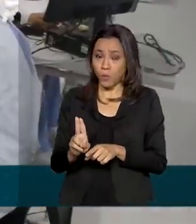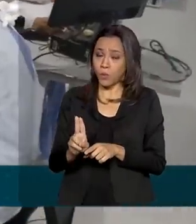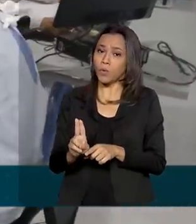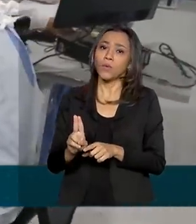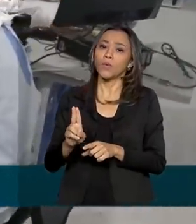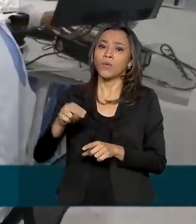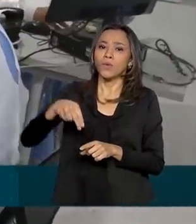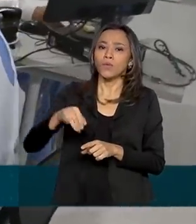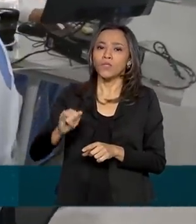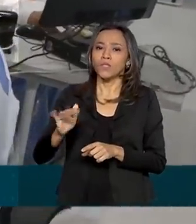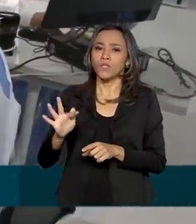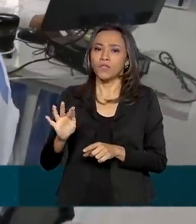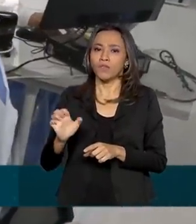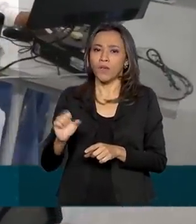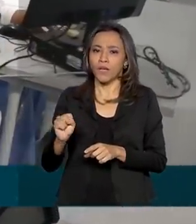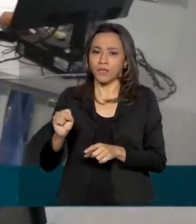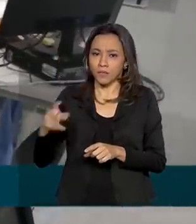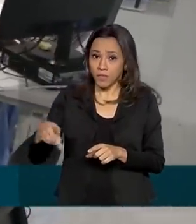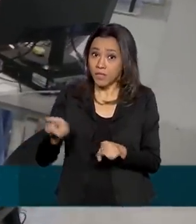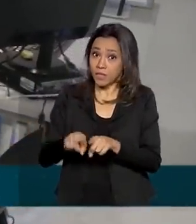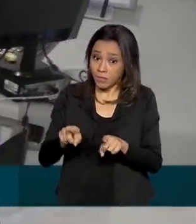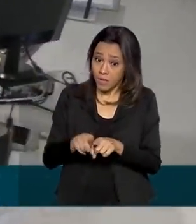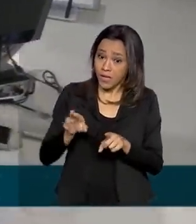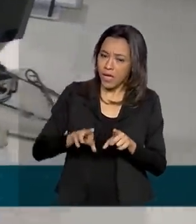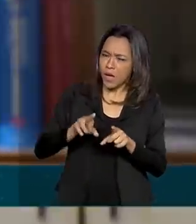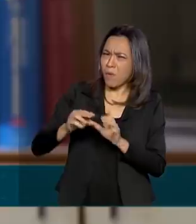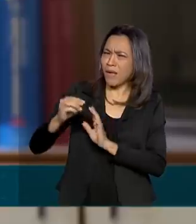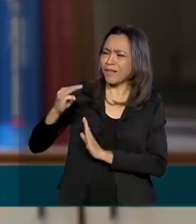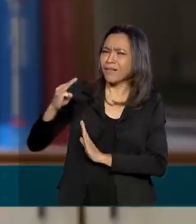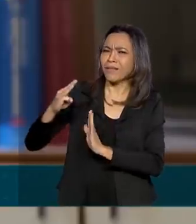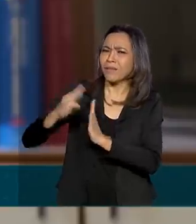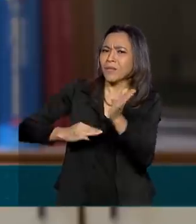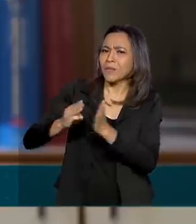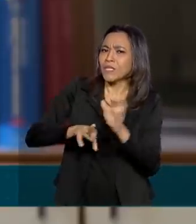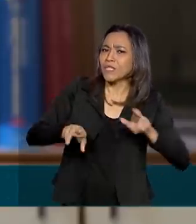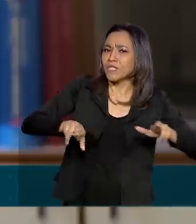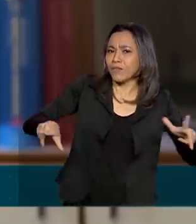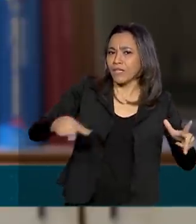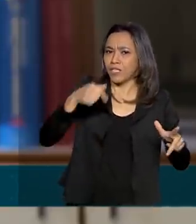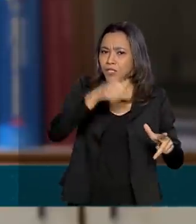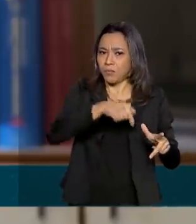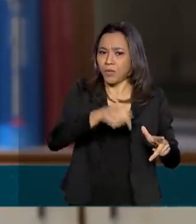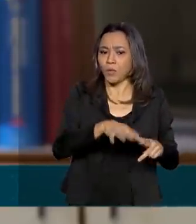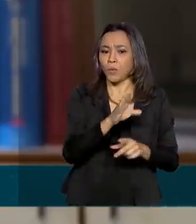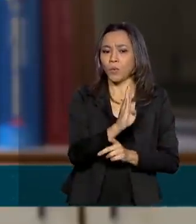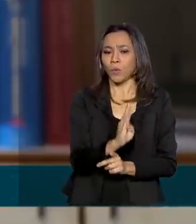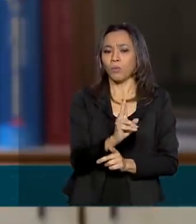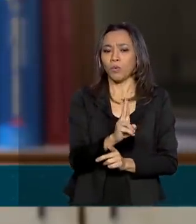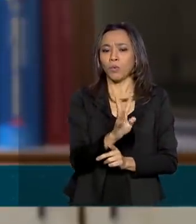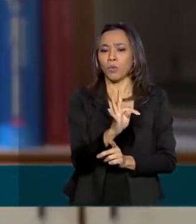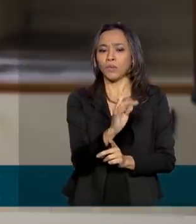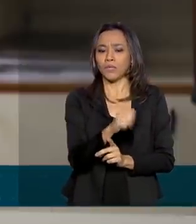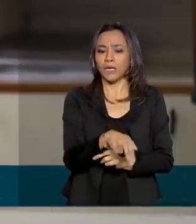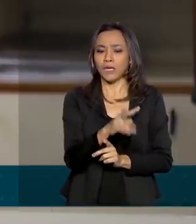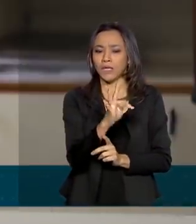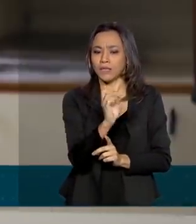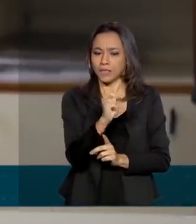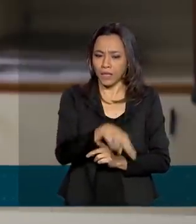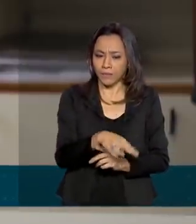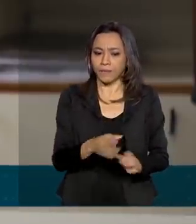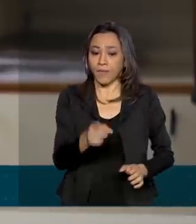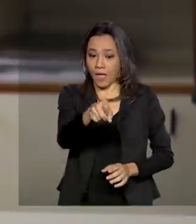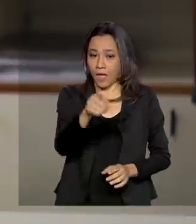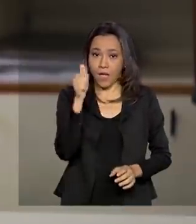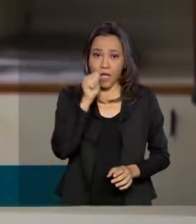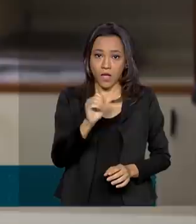tecnologia diferente da desenvolvida pelo Instituto Butantan. A infectologista Lili In é uma das coordenadoras. No caso